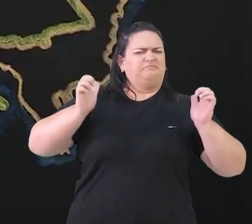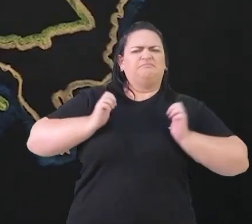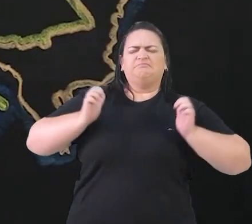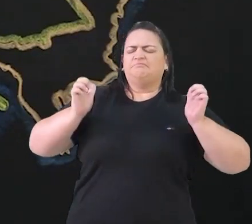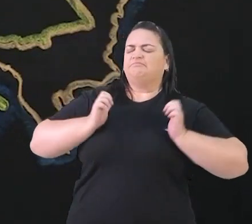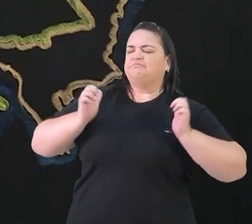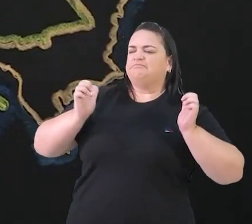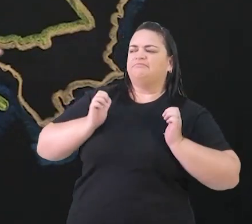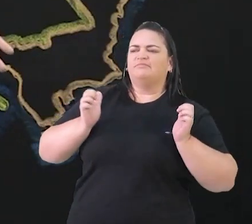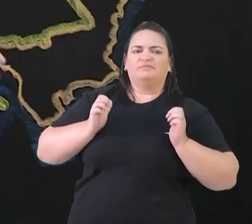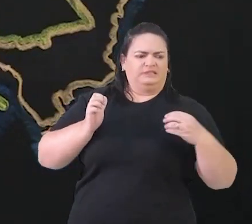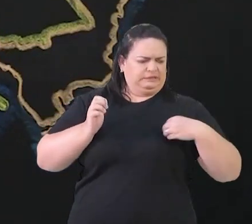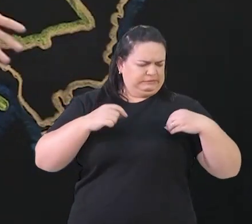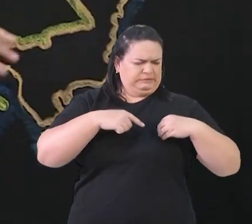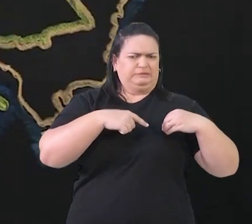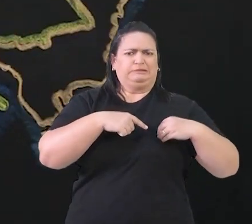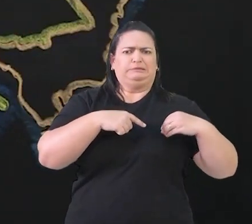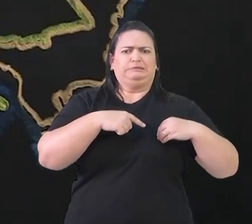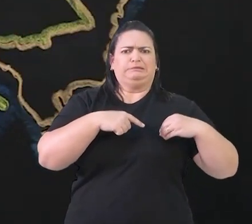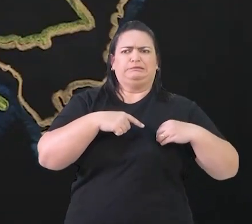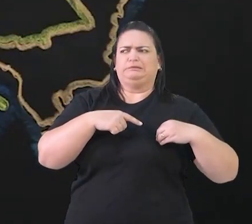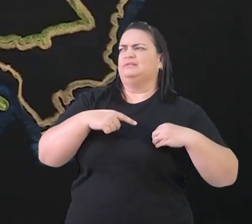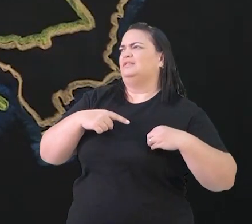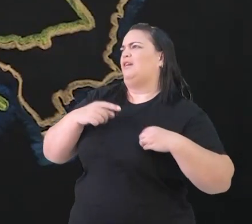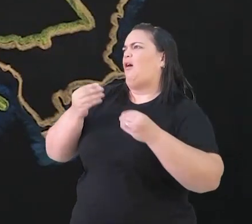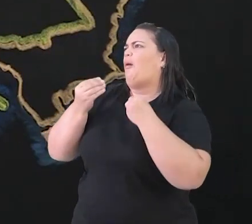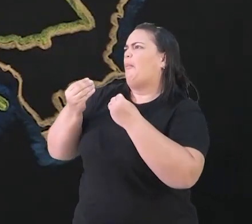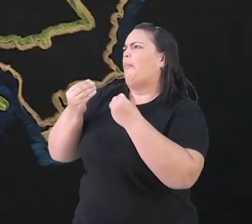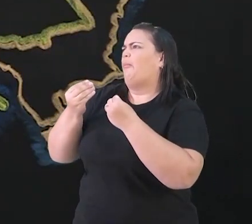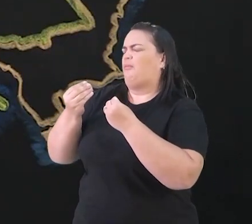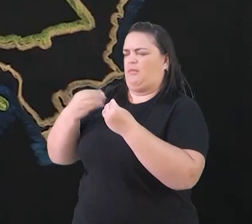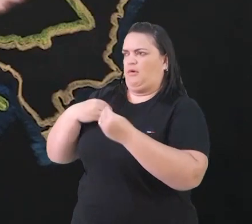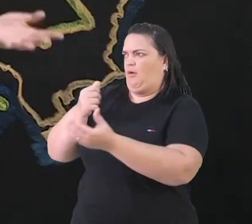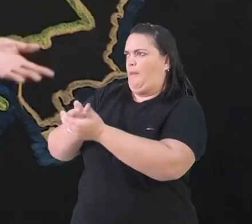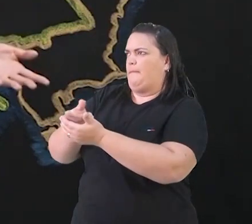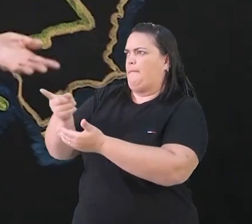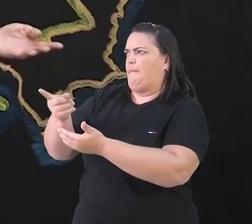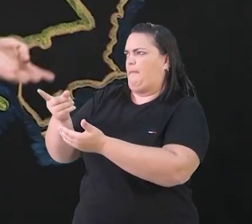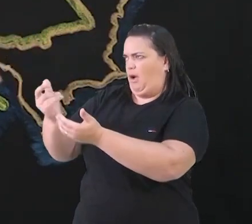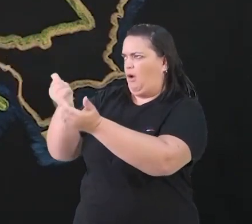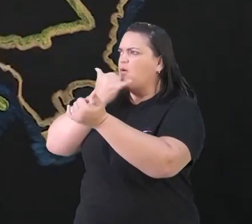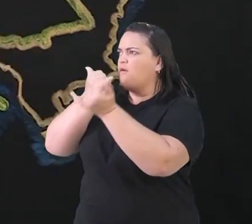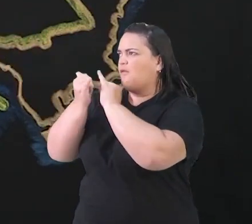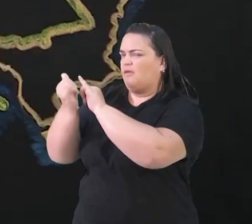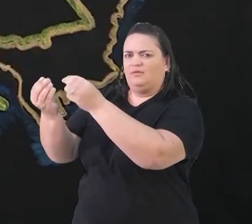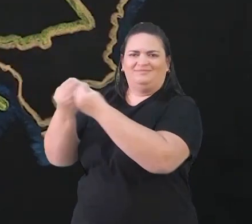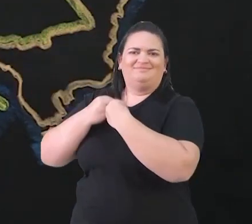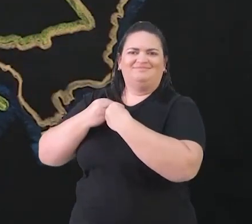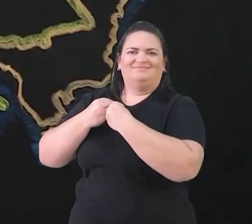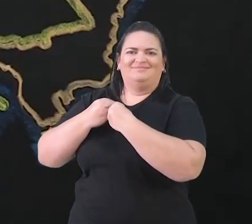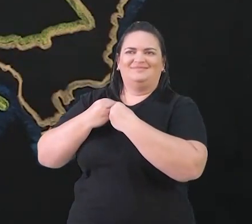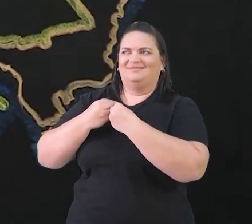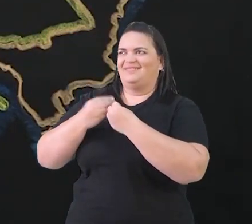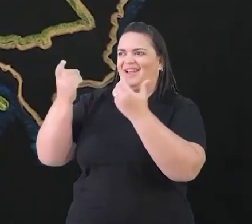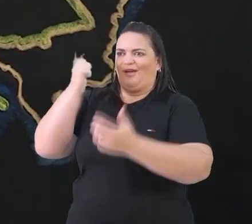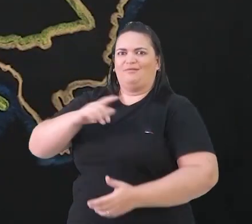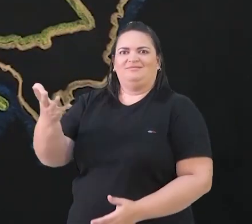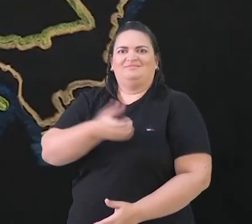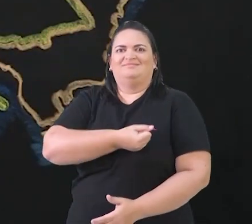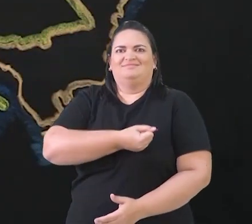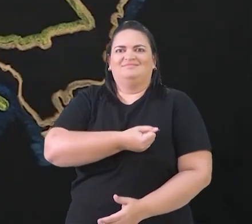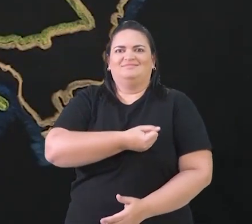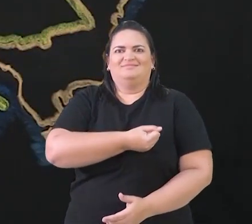importante, que achava que tinha pecado muito, comprava o perdão. Era uma forma de ajudar a Igreja e conseguir a própria salvação. Isso era muito